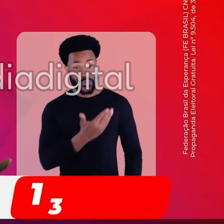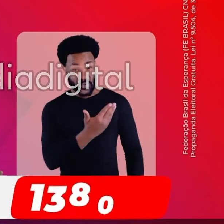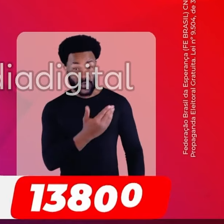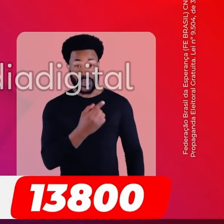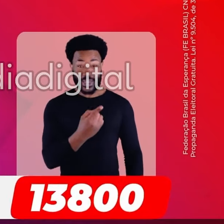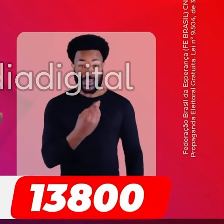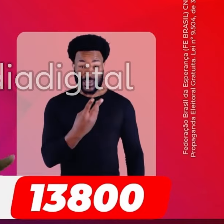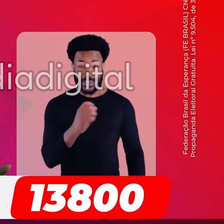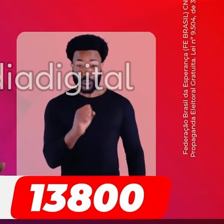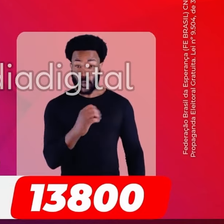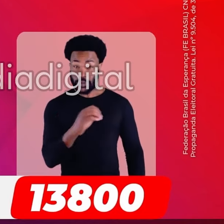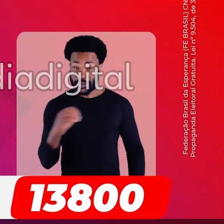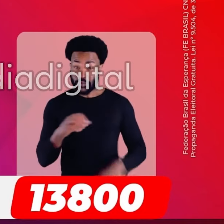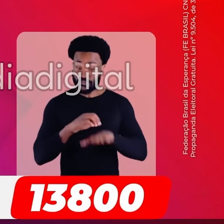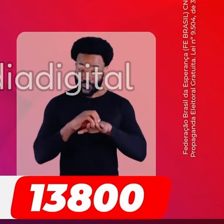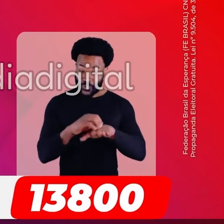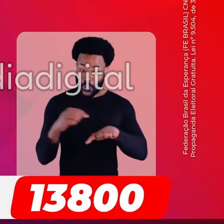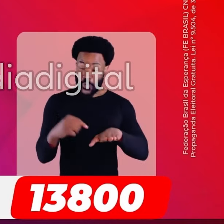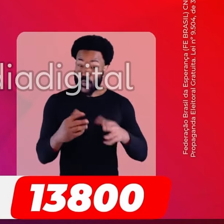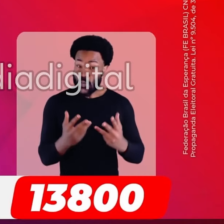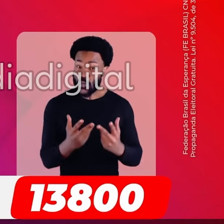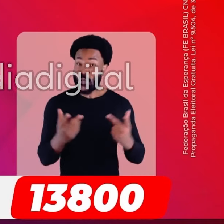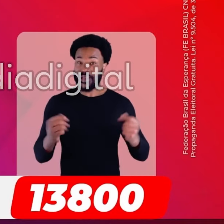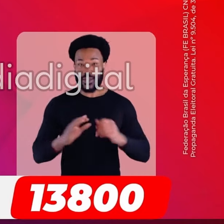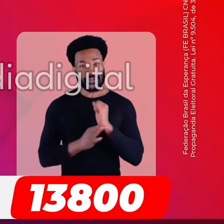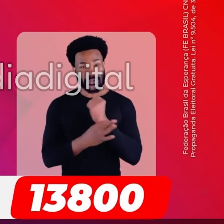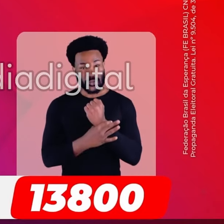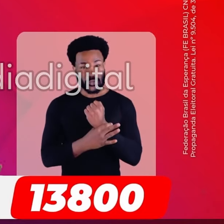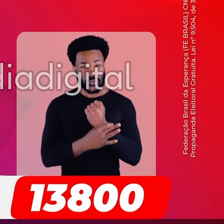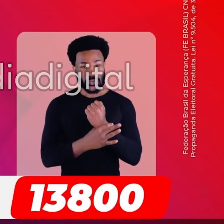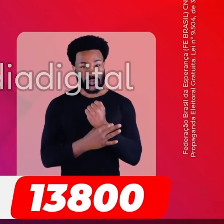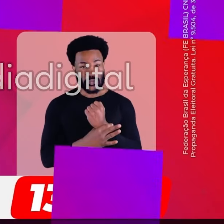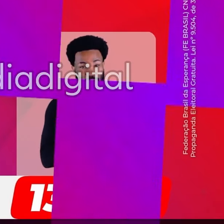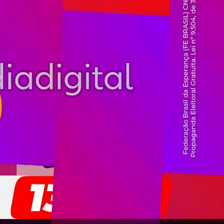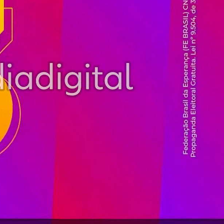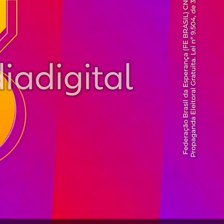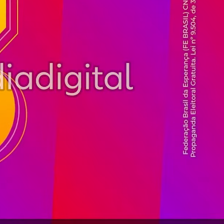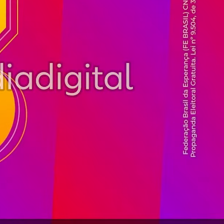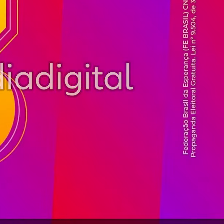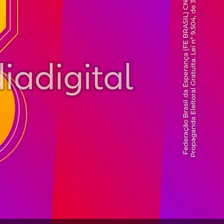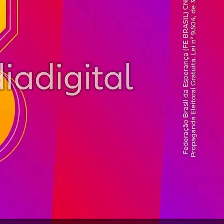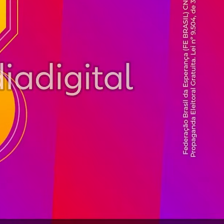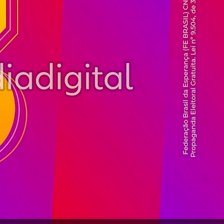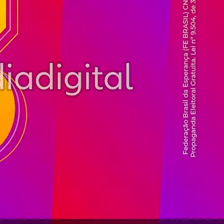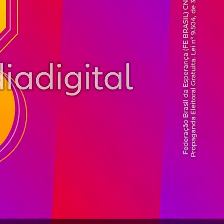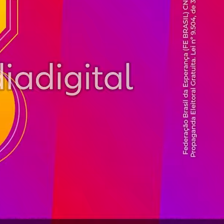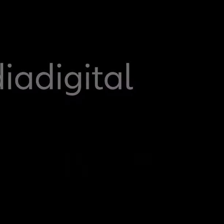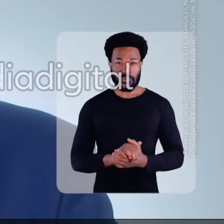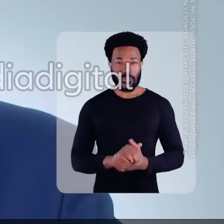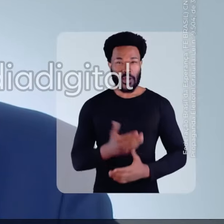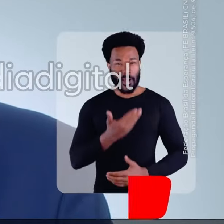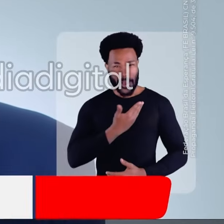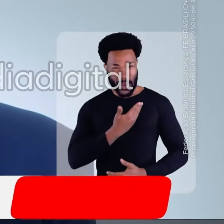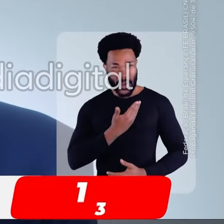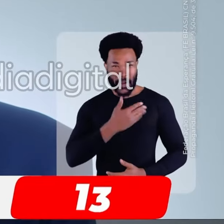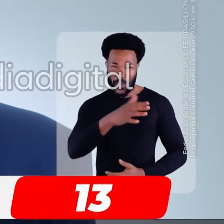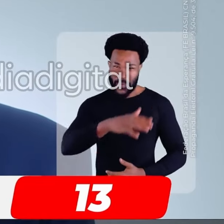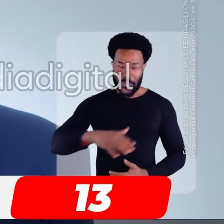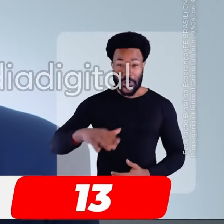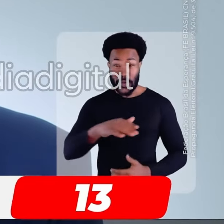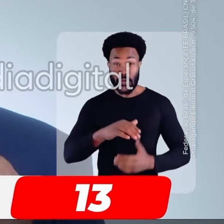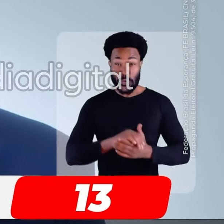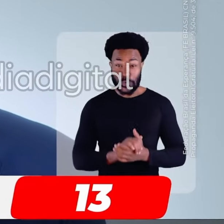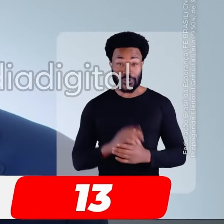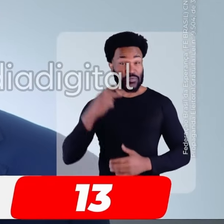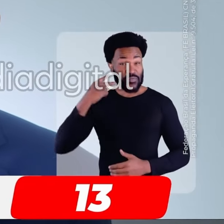Ceneval Moura, 13800, por um transporte público de qualidade e seguro. Aperte o 13! Minhas amigas e meus